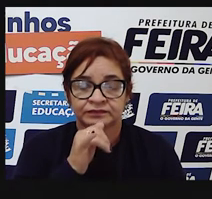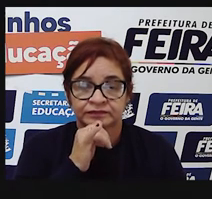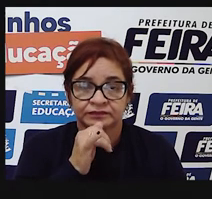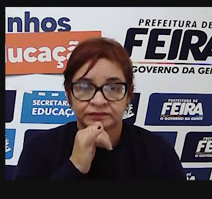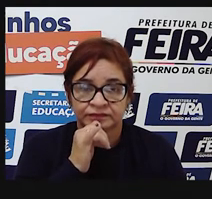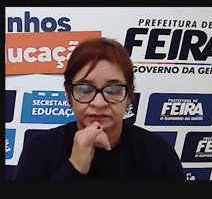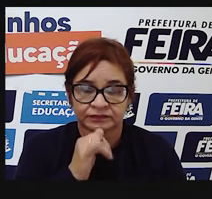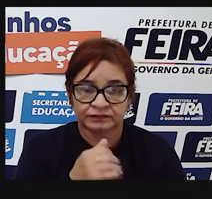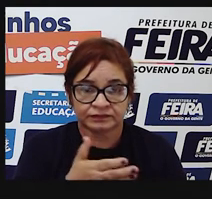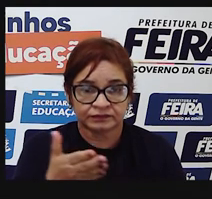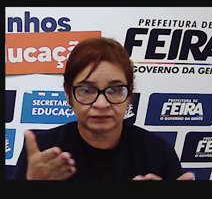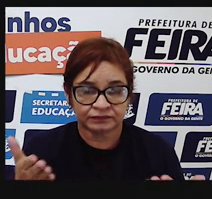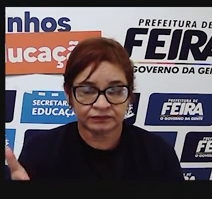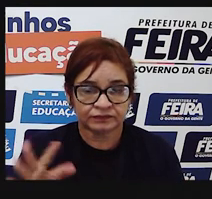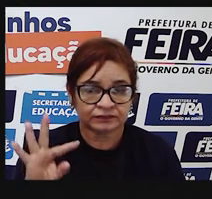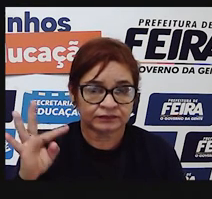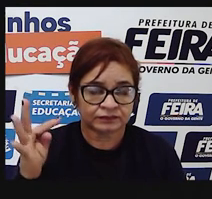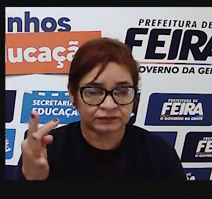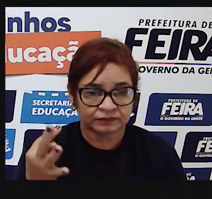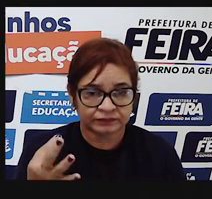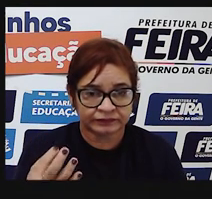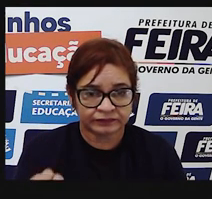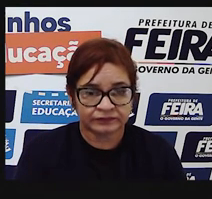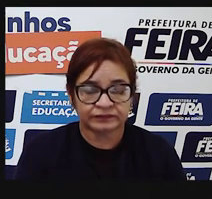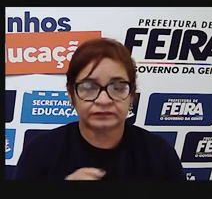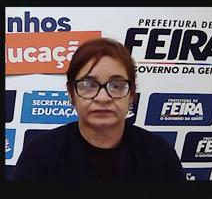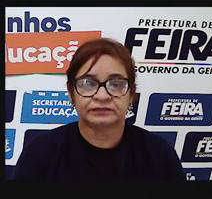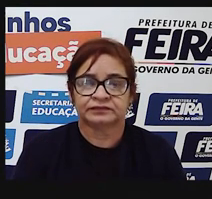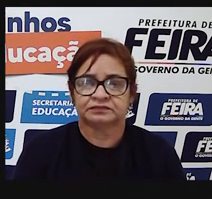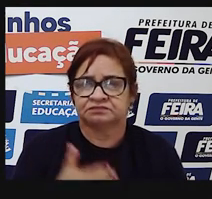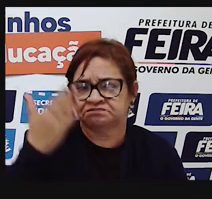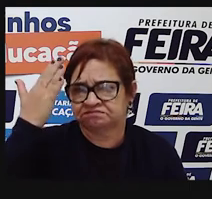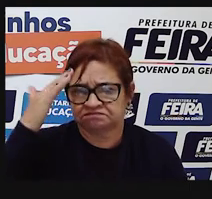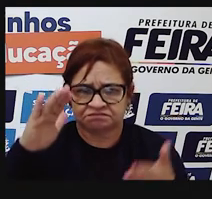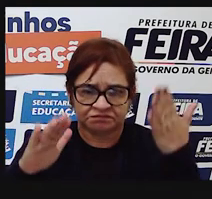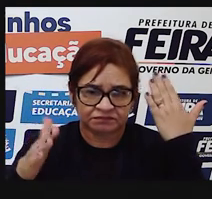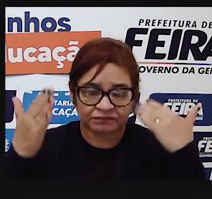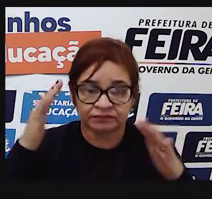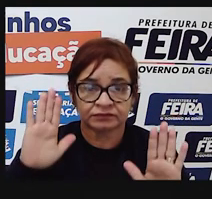Para ele, tudo era. Não sei, não sei, não sei.